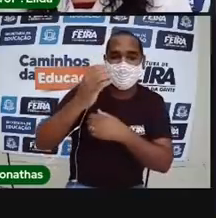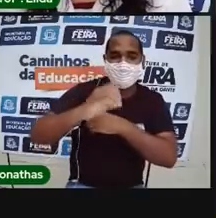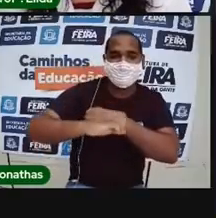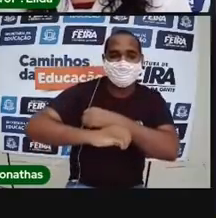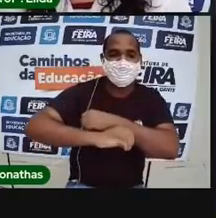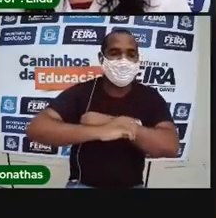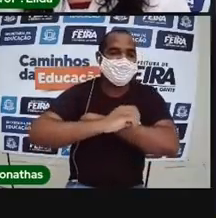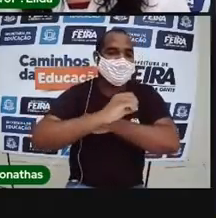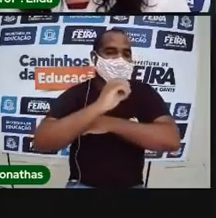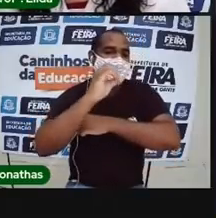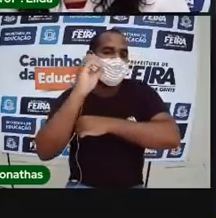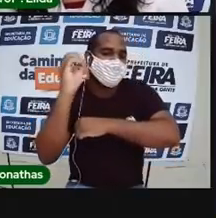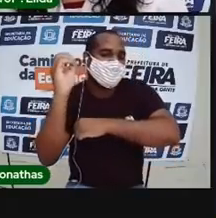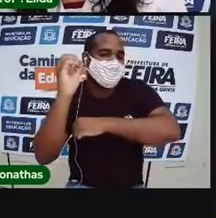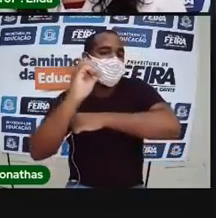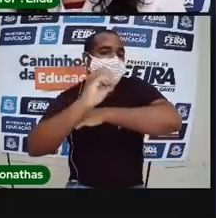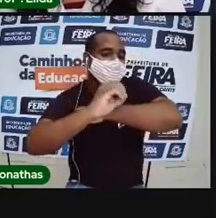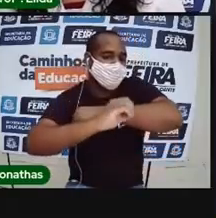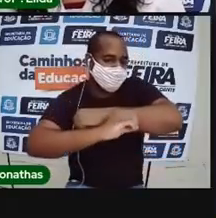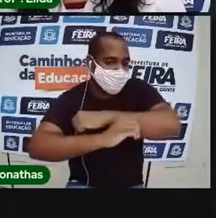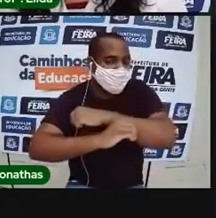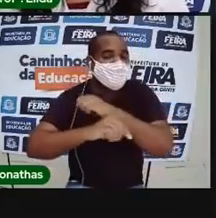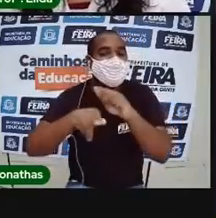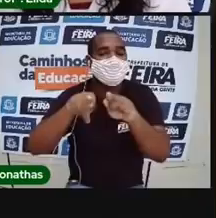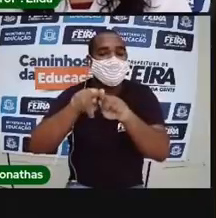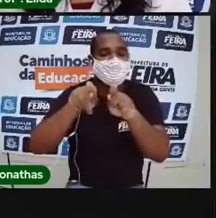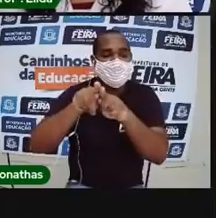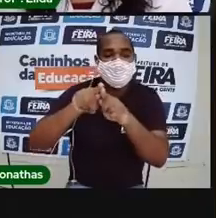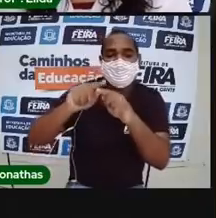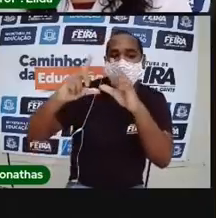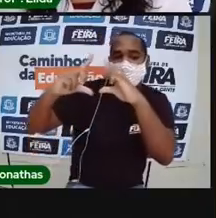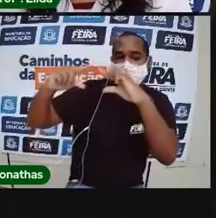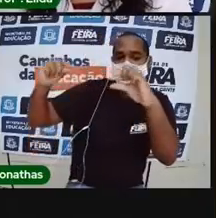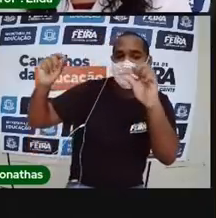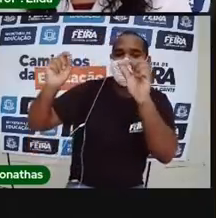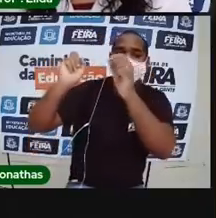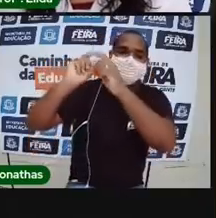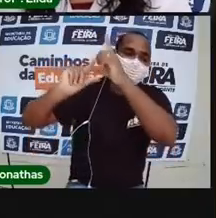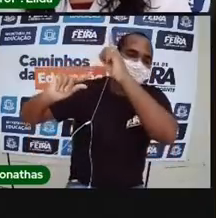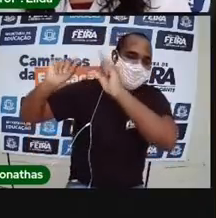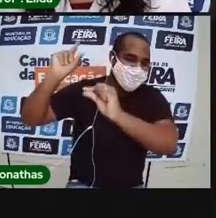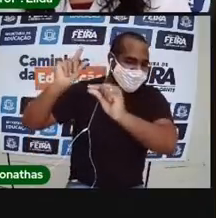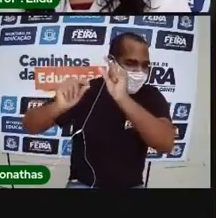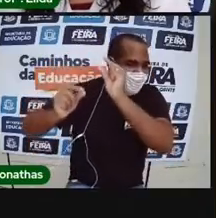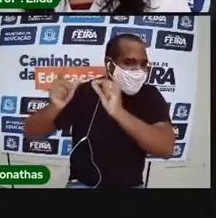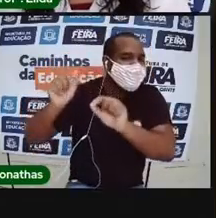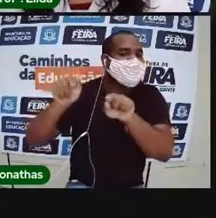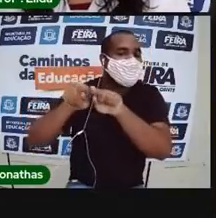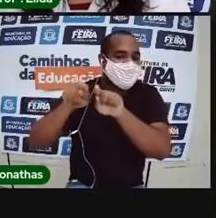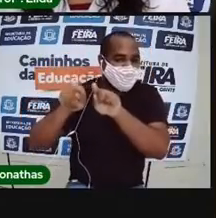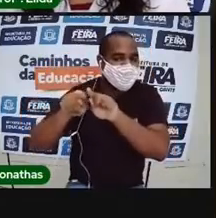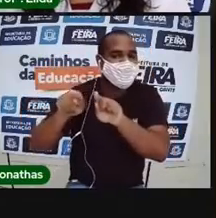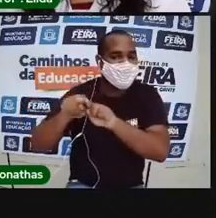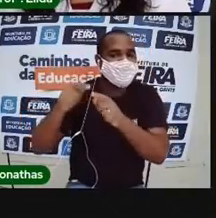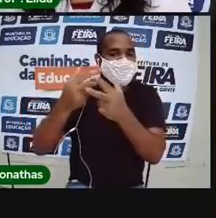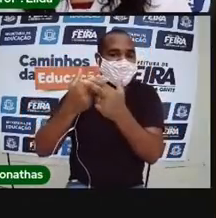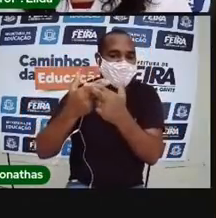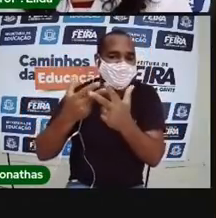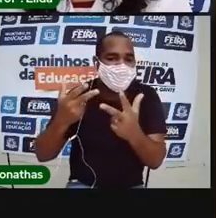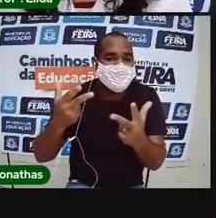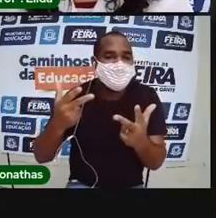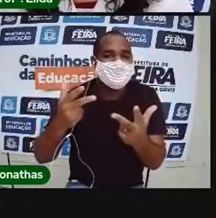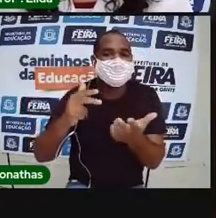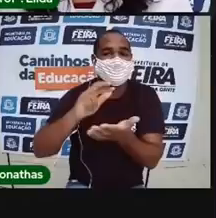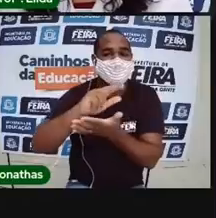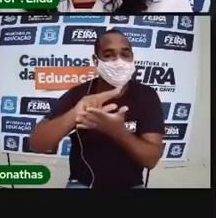do sol. Olhava a lua e as estrelas. E aí marcava também, pelo